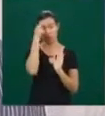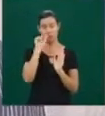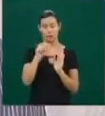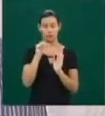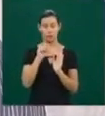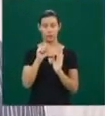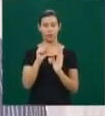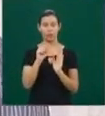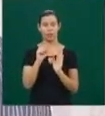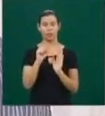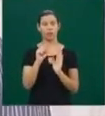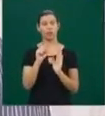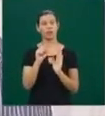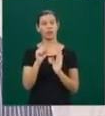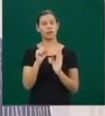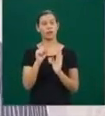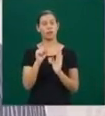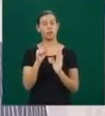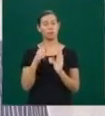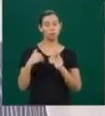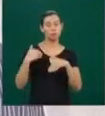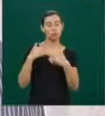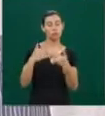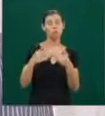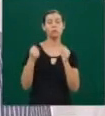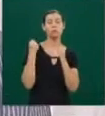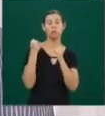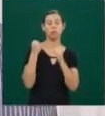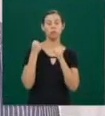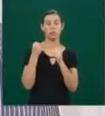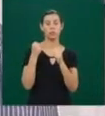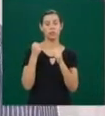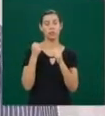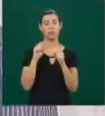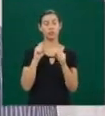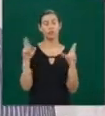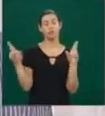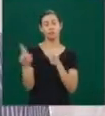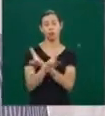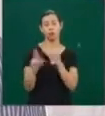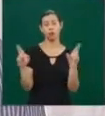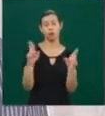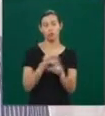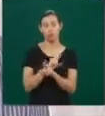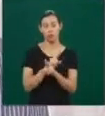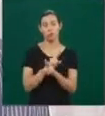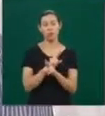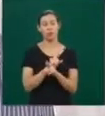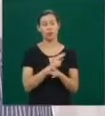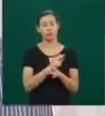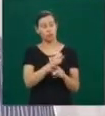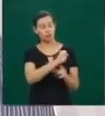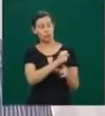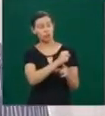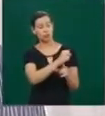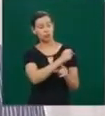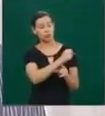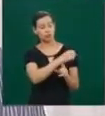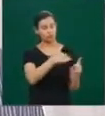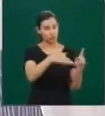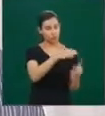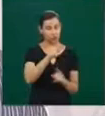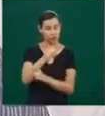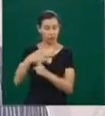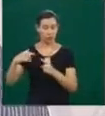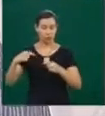construídas as relações de poder e que relações isso tem com os antagonismos sociais e as lutas políticas que